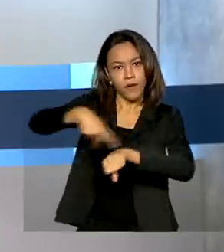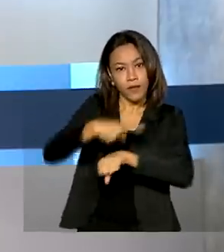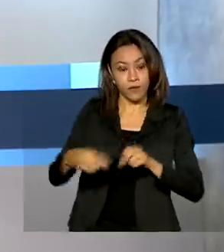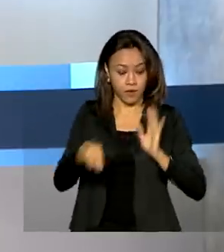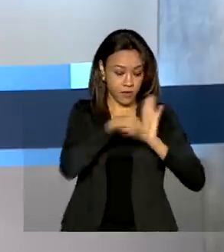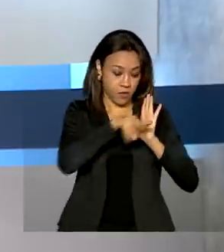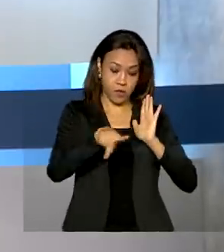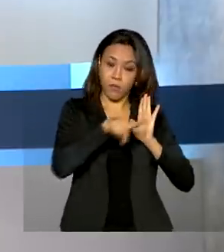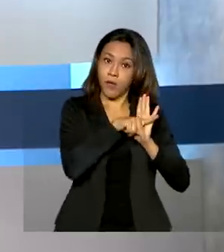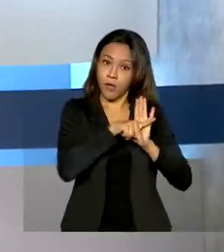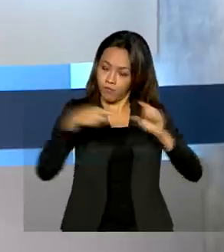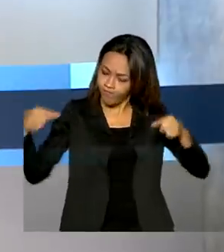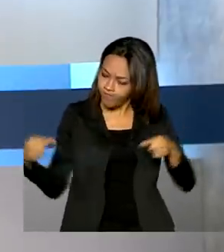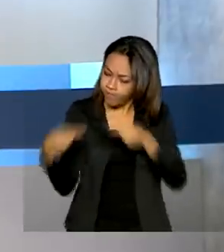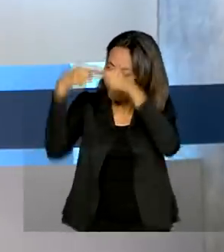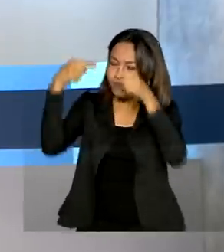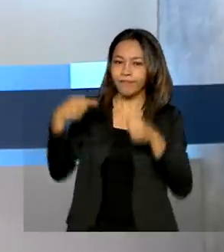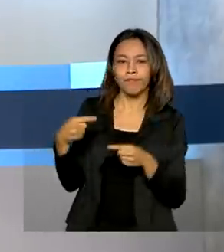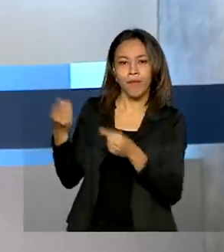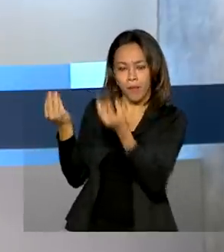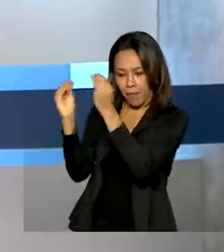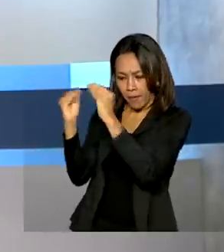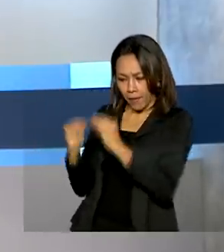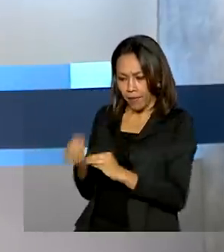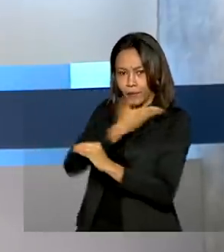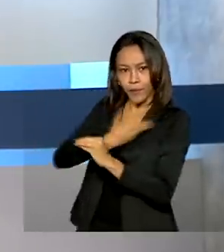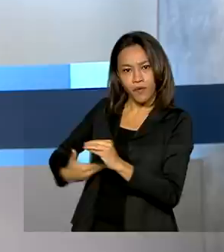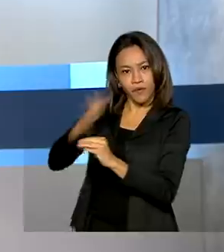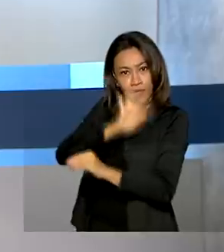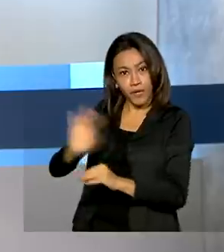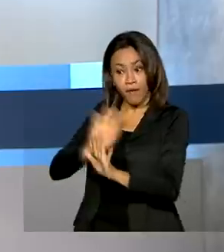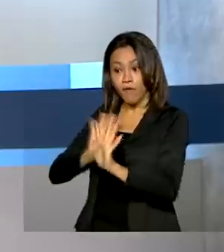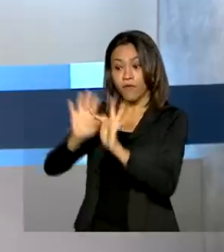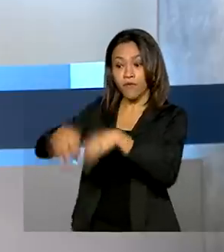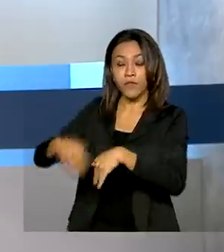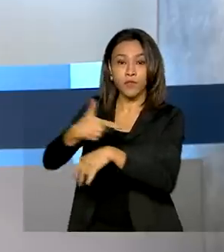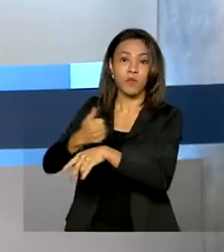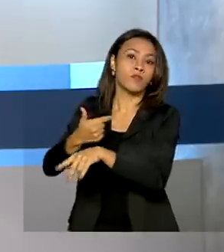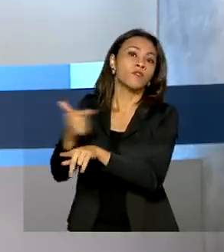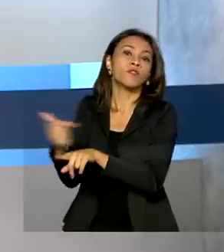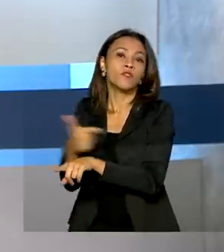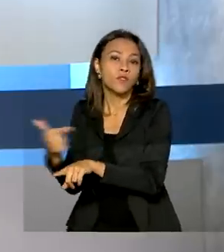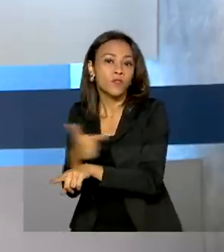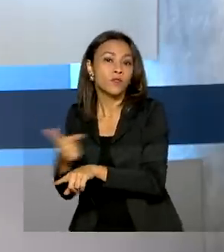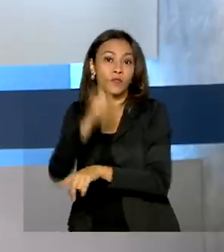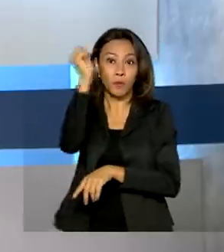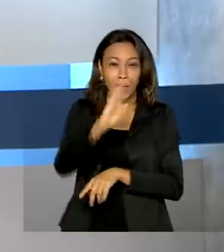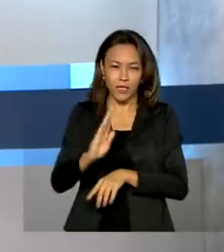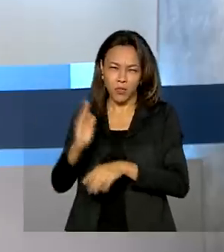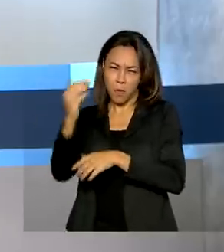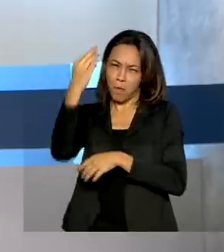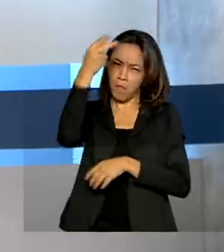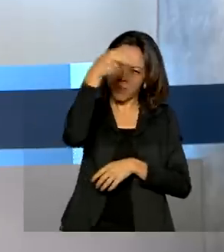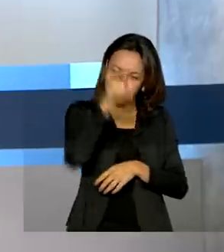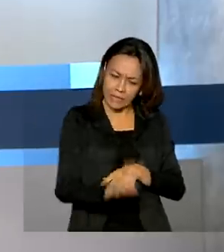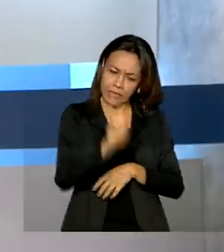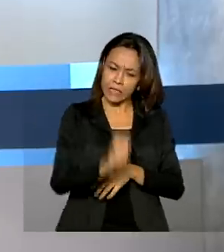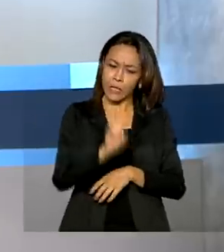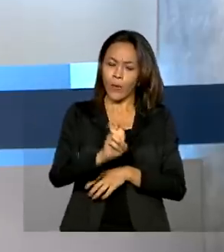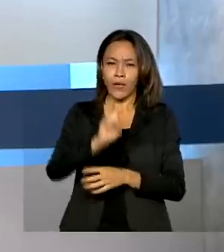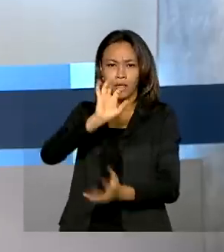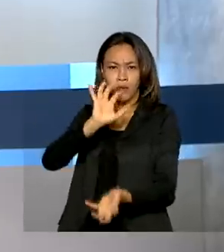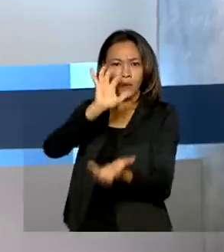está alinhada à meta do governo federal de, até o final de 2022, colocar o Brasil entre os 50 melhores